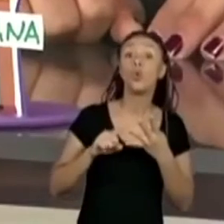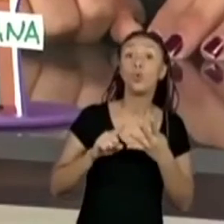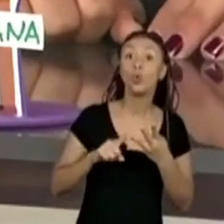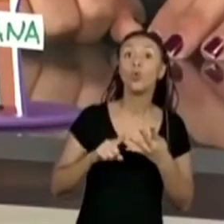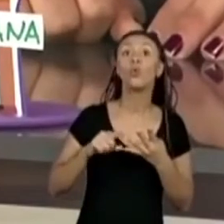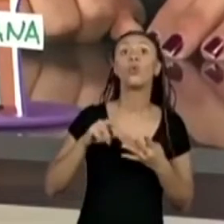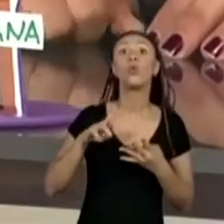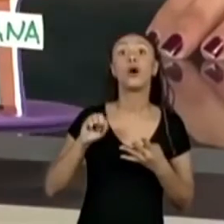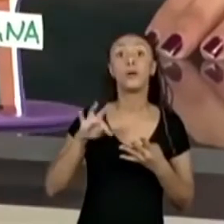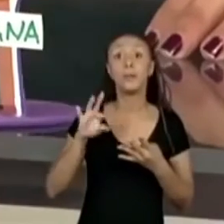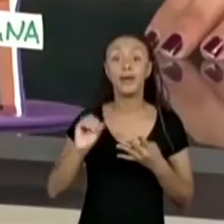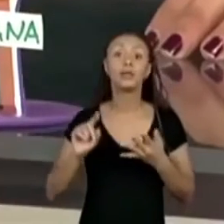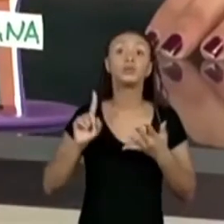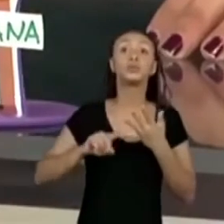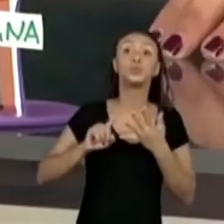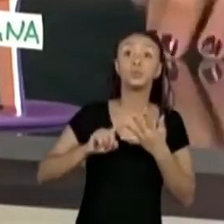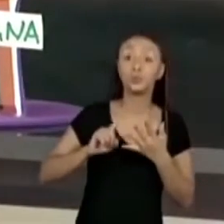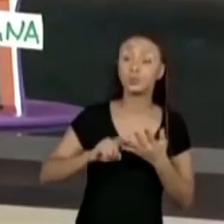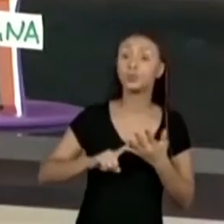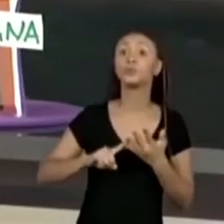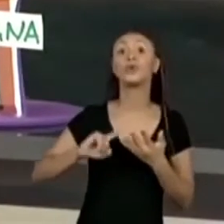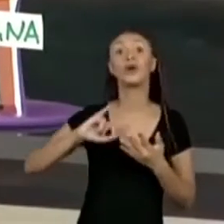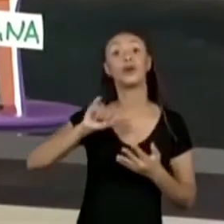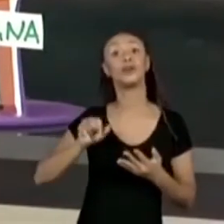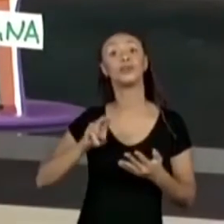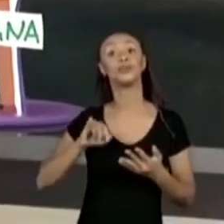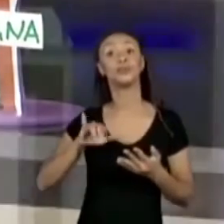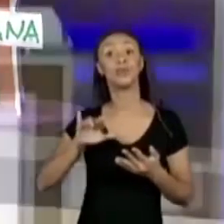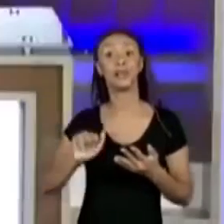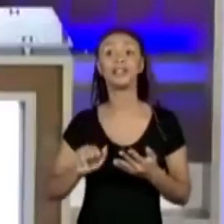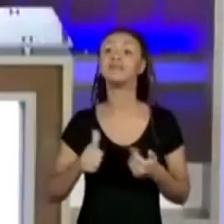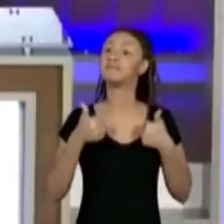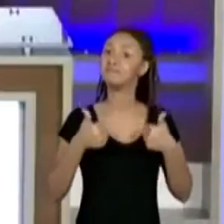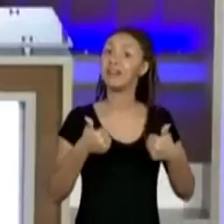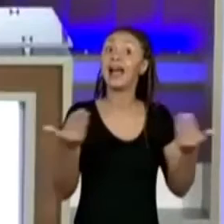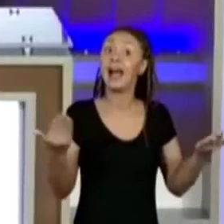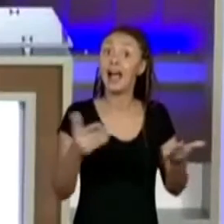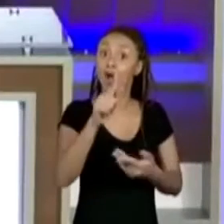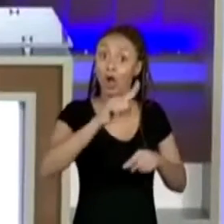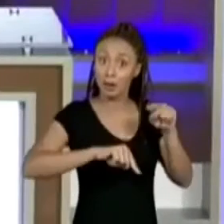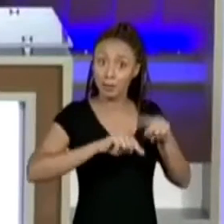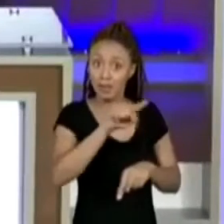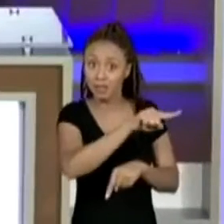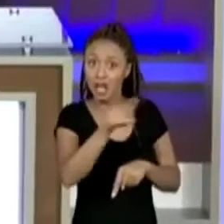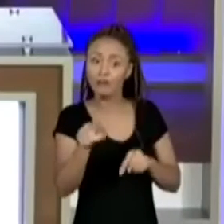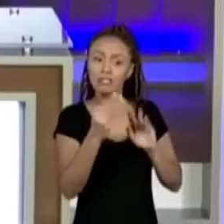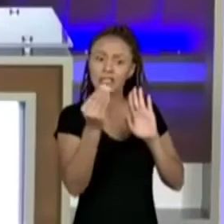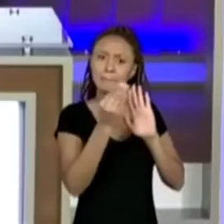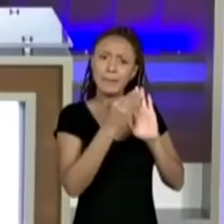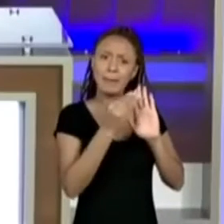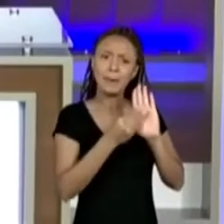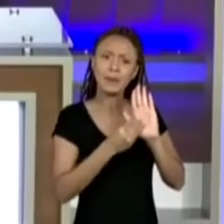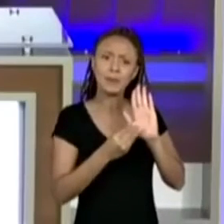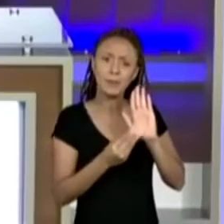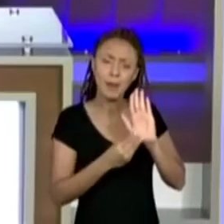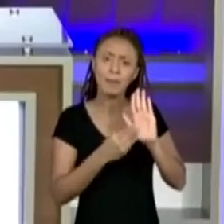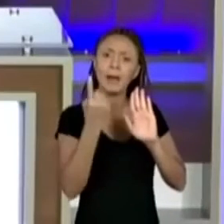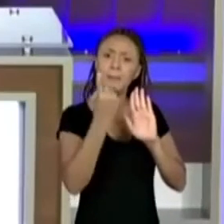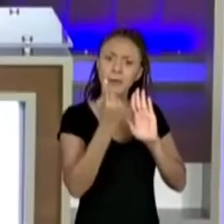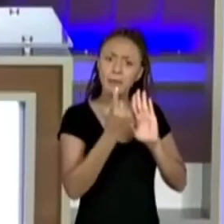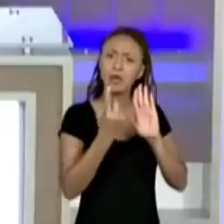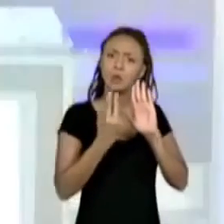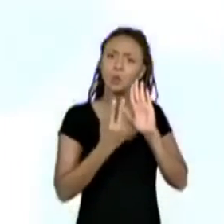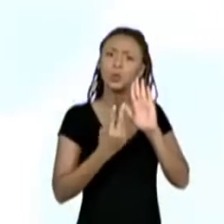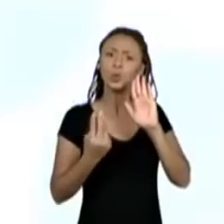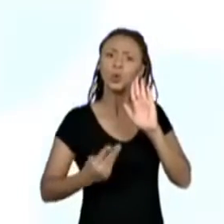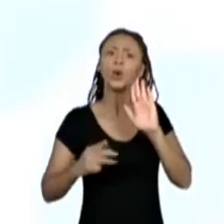Muito bem! Agora, vocês vão preencher lá no material de vocês escrevendo a ordem. Tá bom? Então,